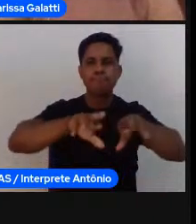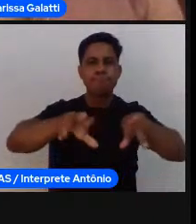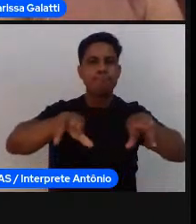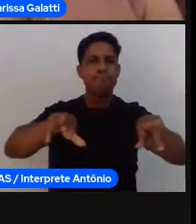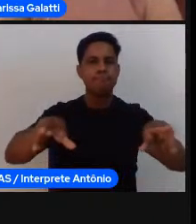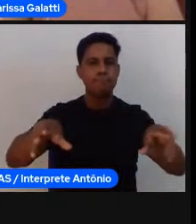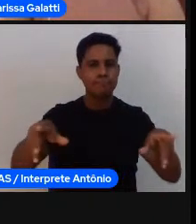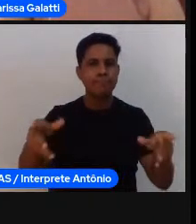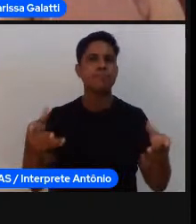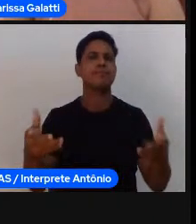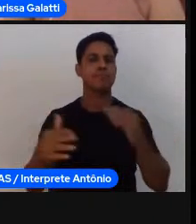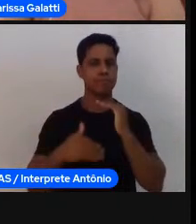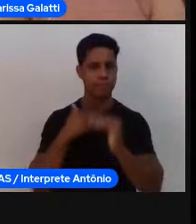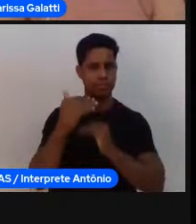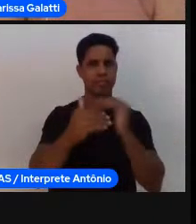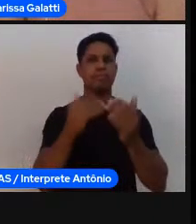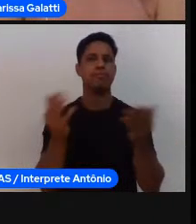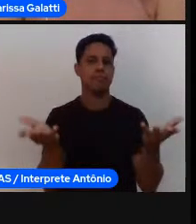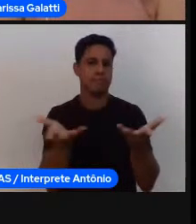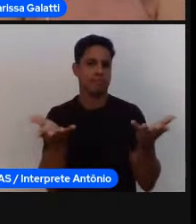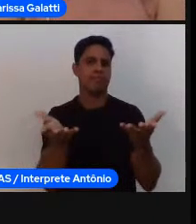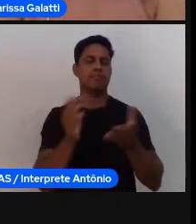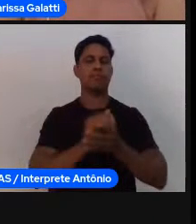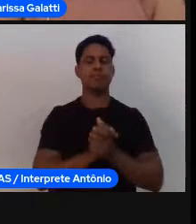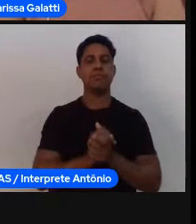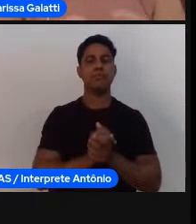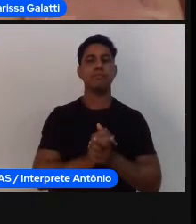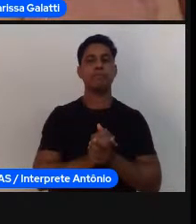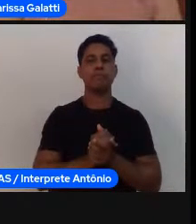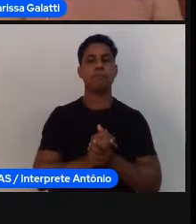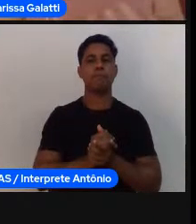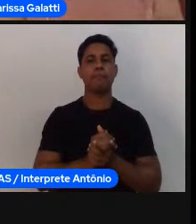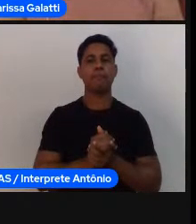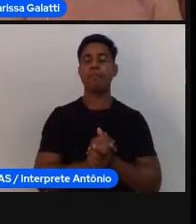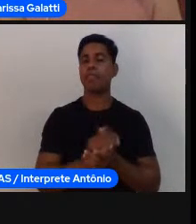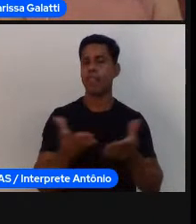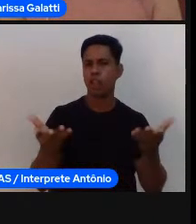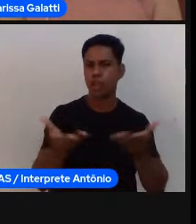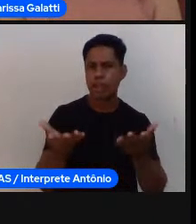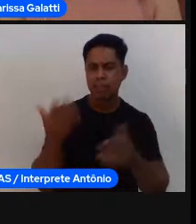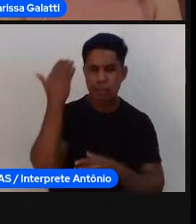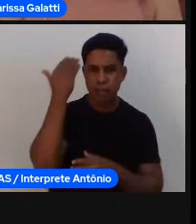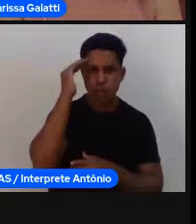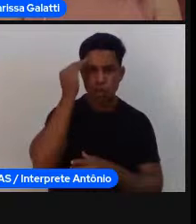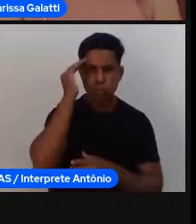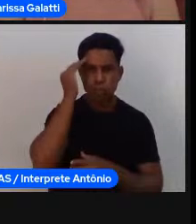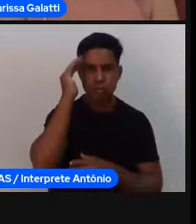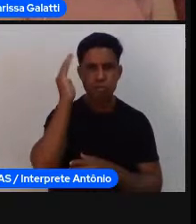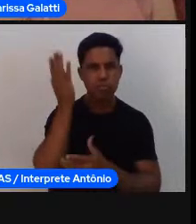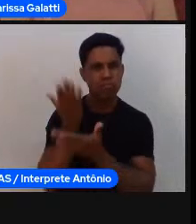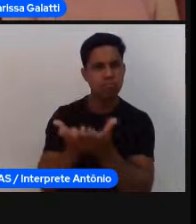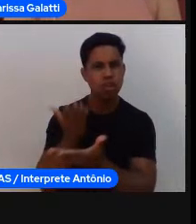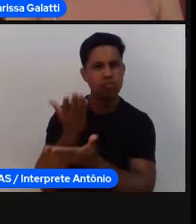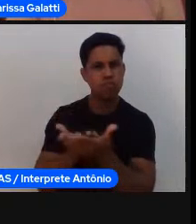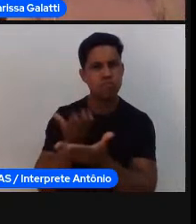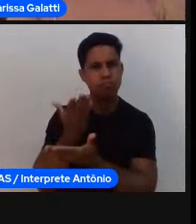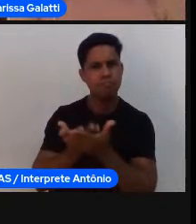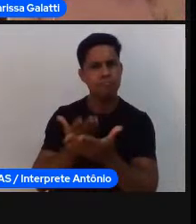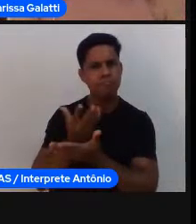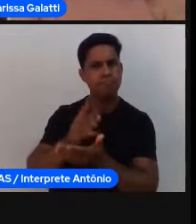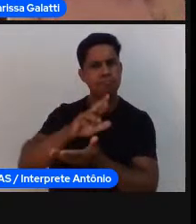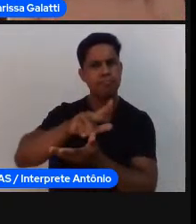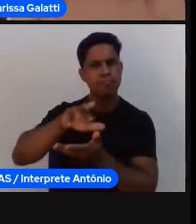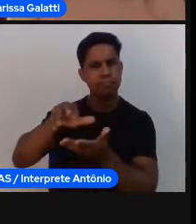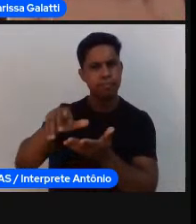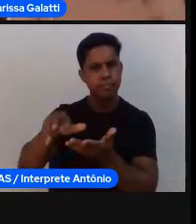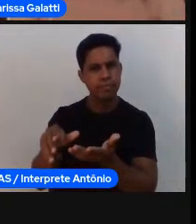Unidos né agora quando quando eu entendo quando eu estudo os referenciais e eu passo a trazê-los pra minha